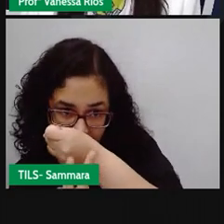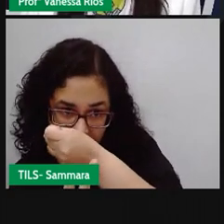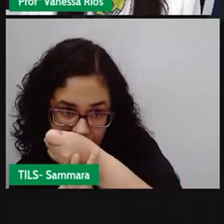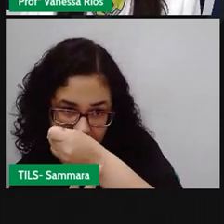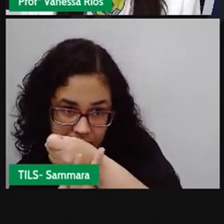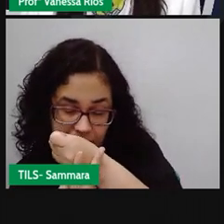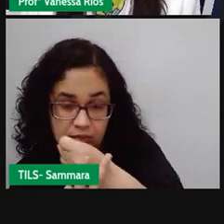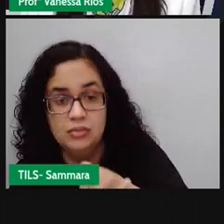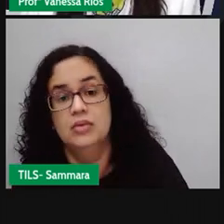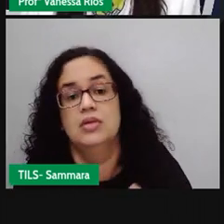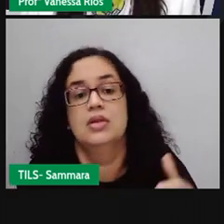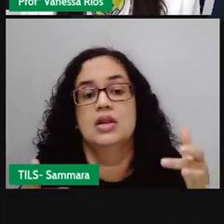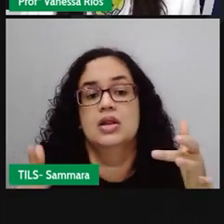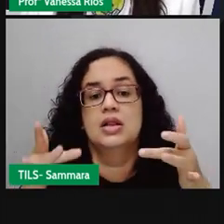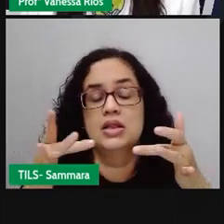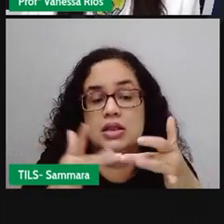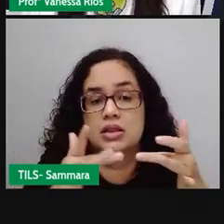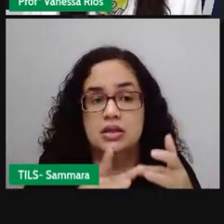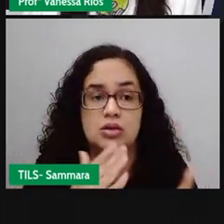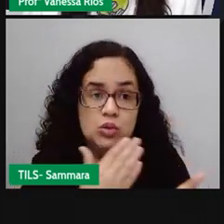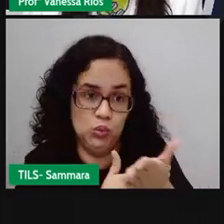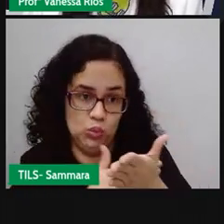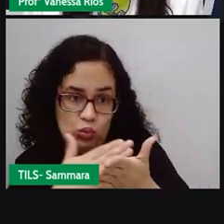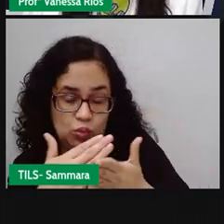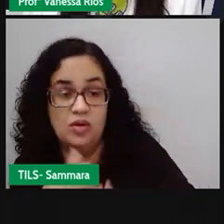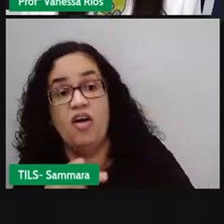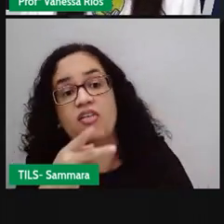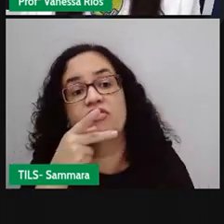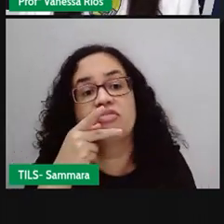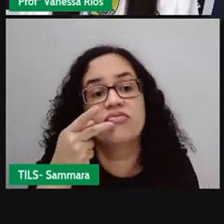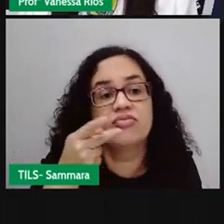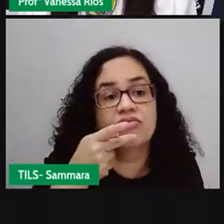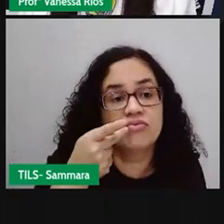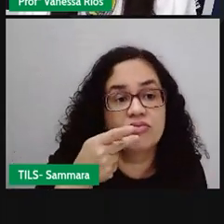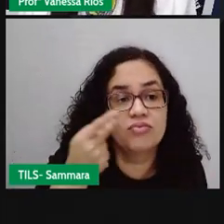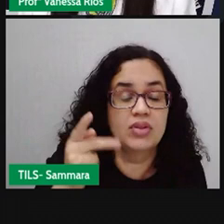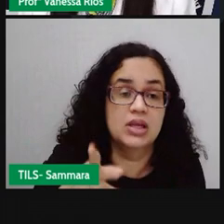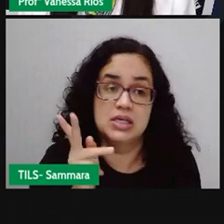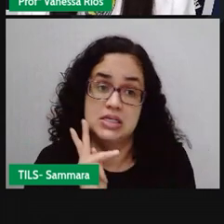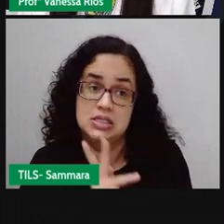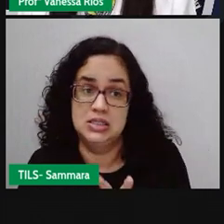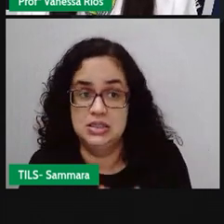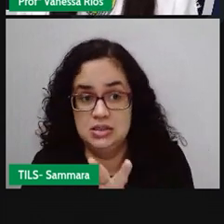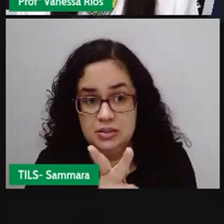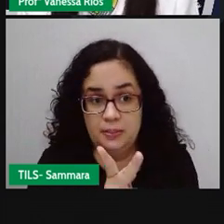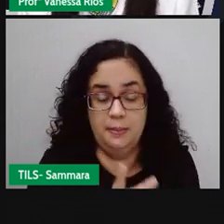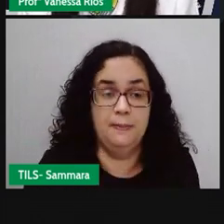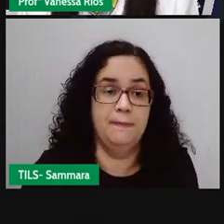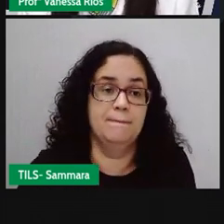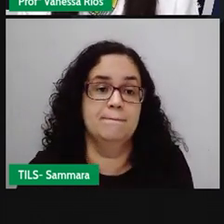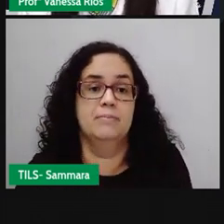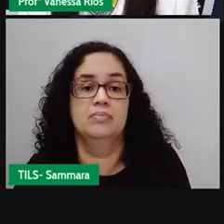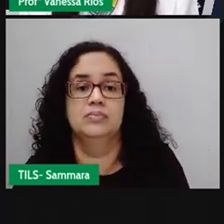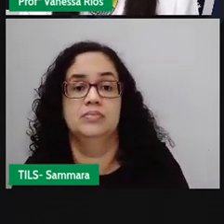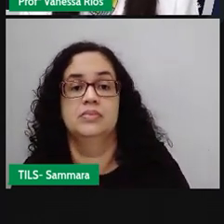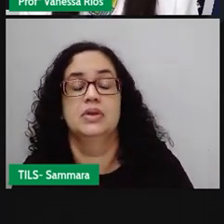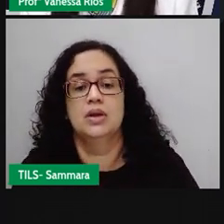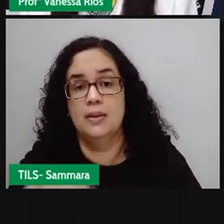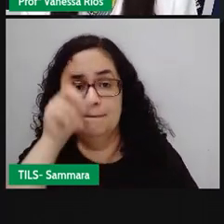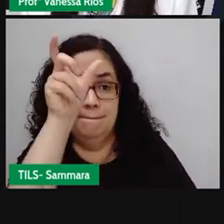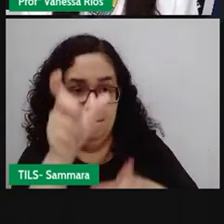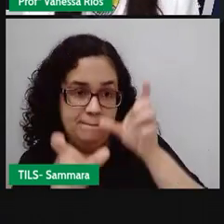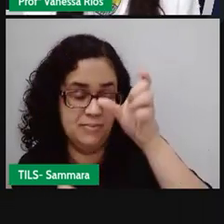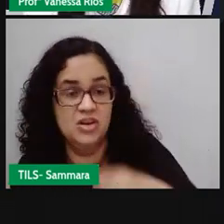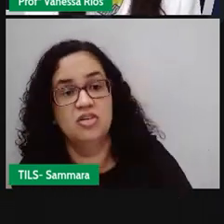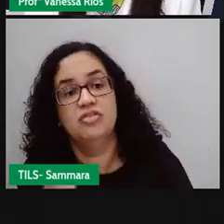verbo que está ligado aí a anunciar a fala. Então, sempre vai estar lá, determinado personagem